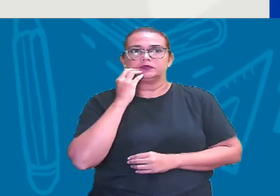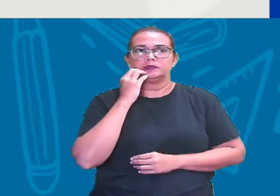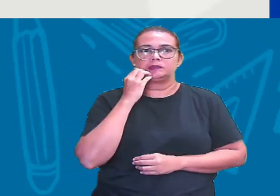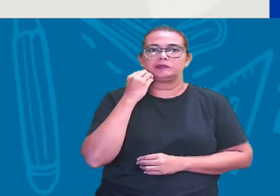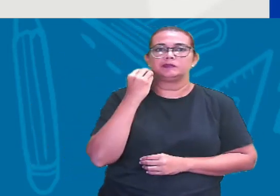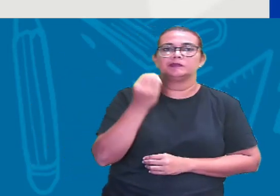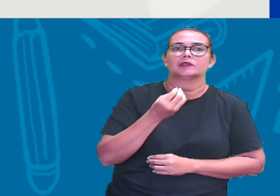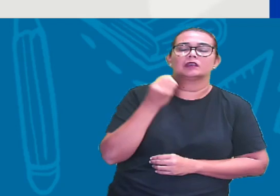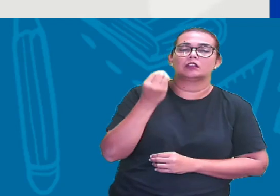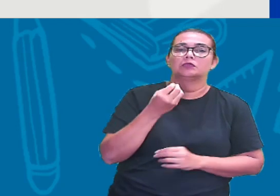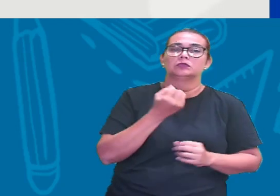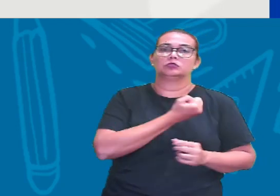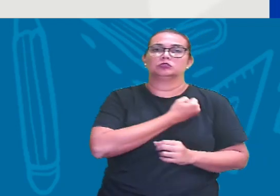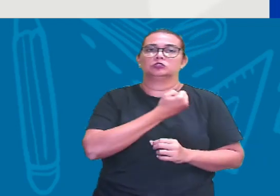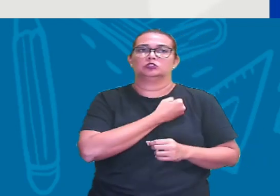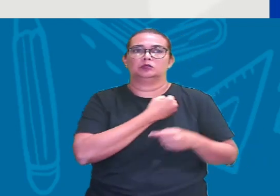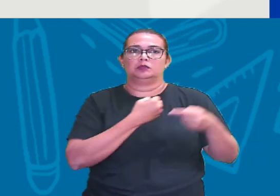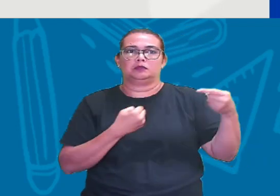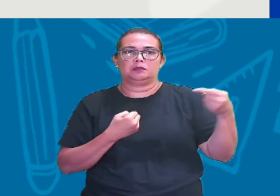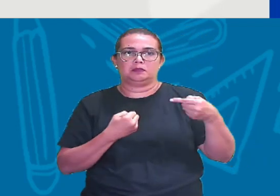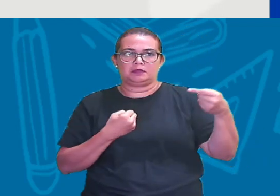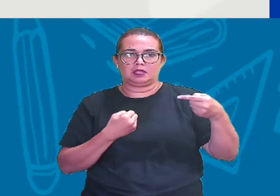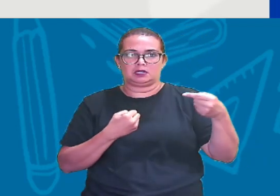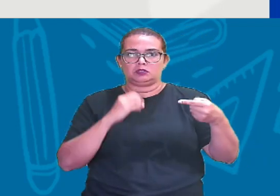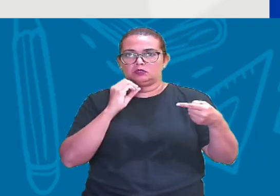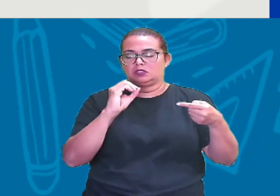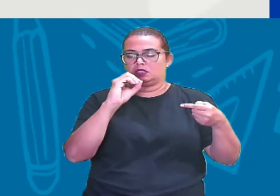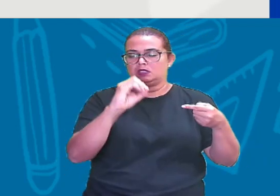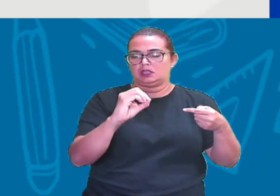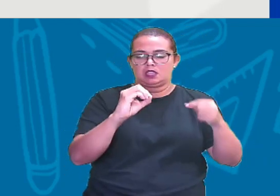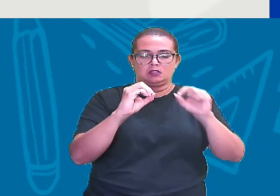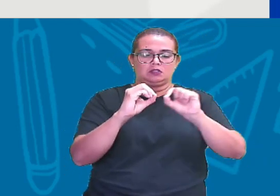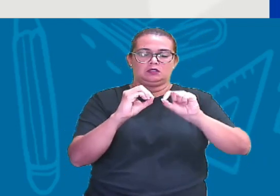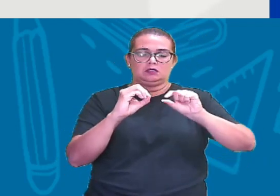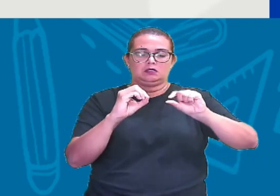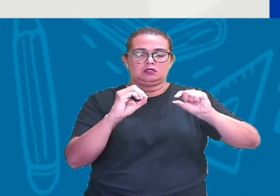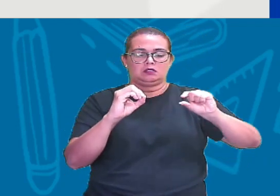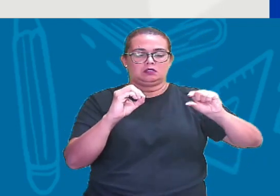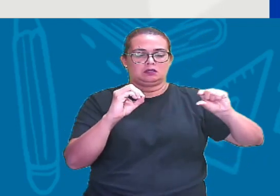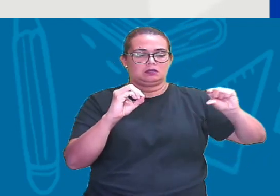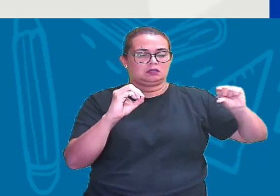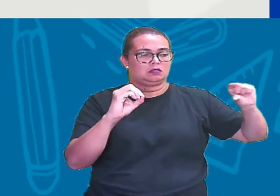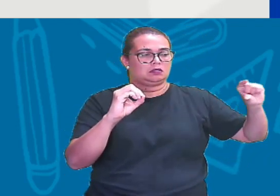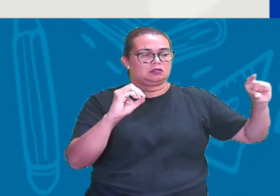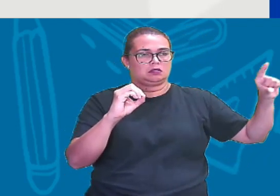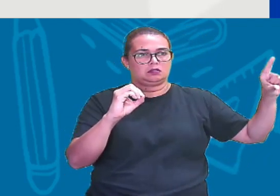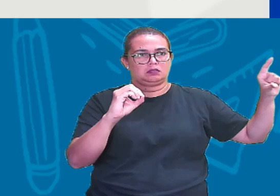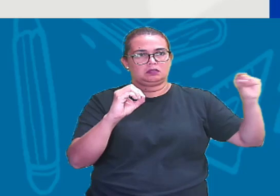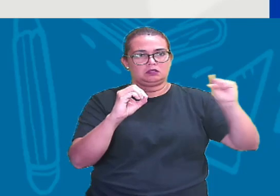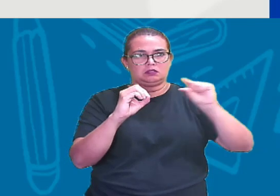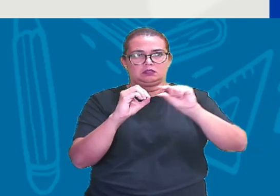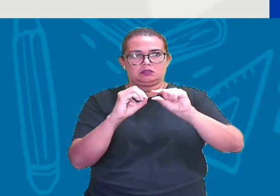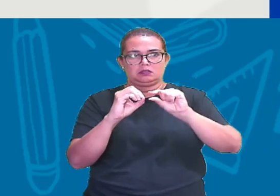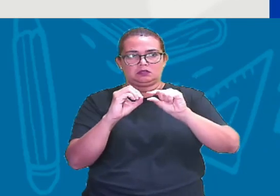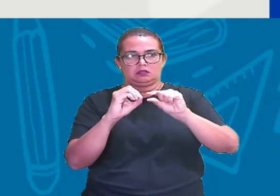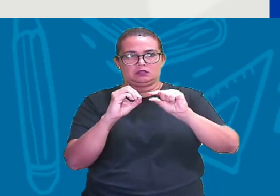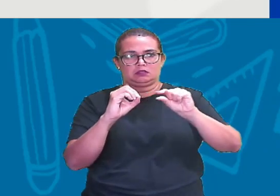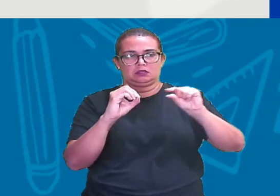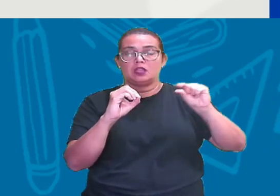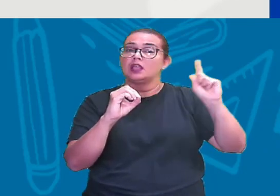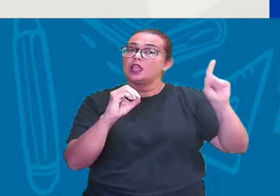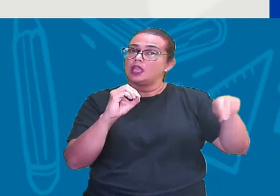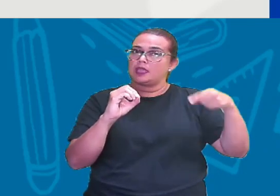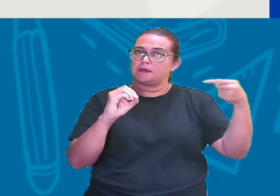negativo Quanto mais distante De 0 Ele for Menor